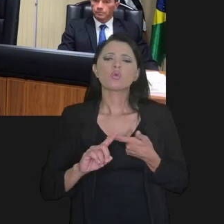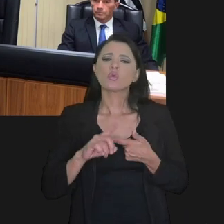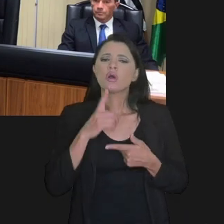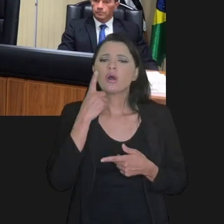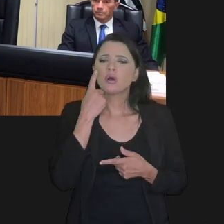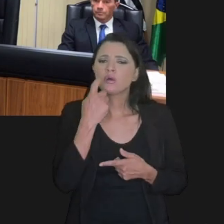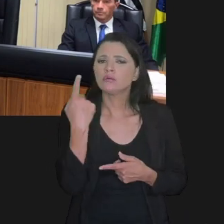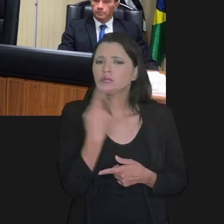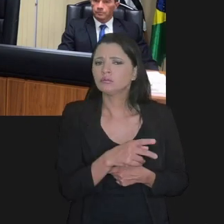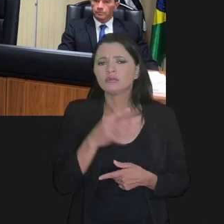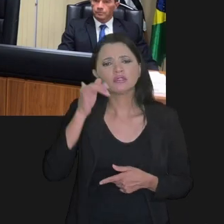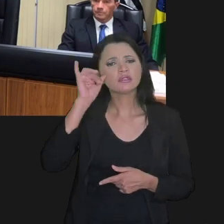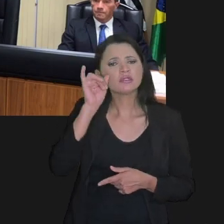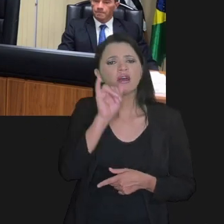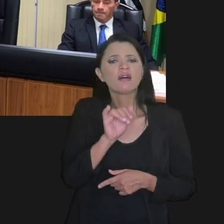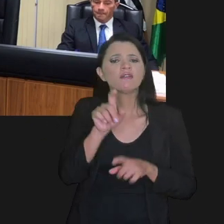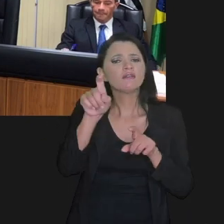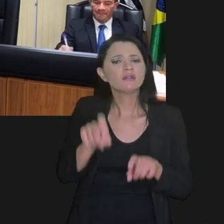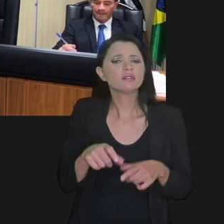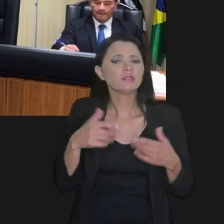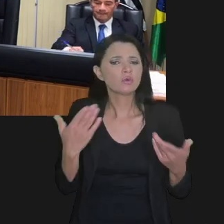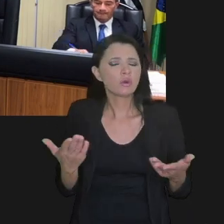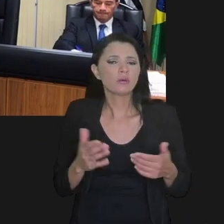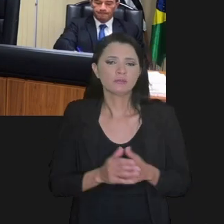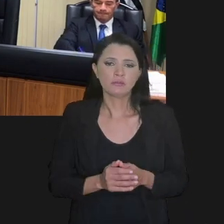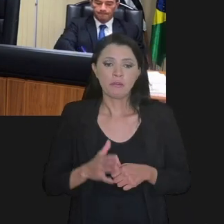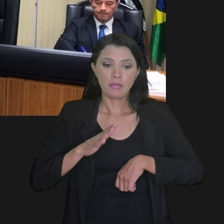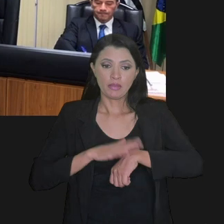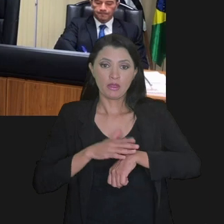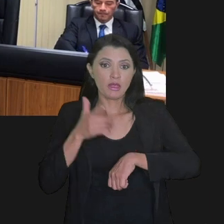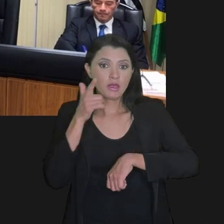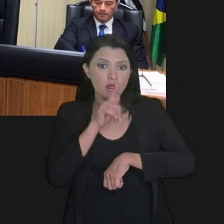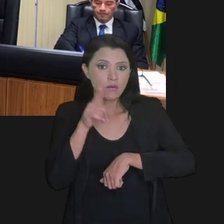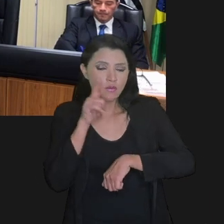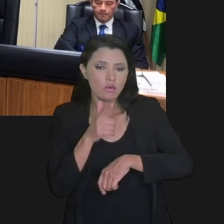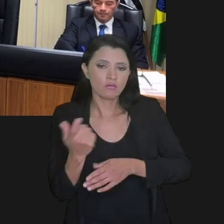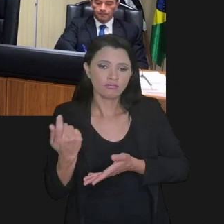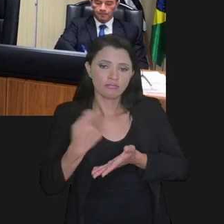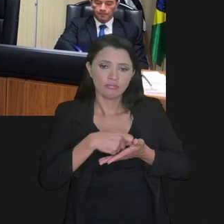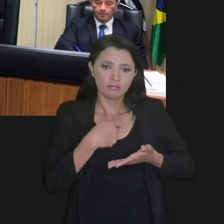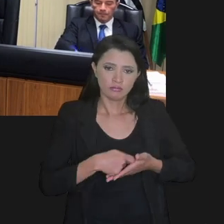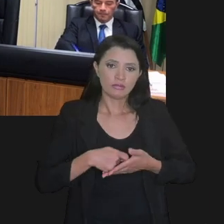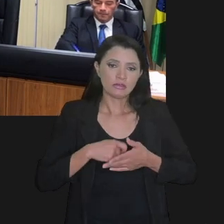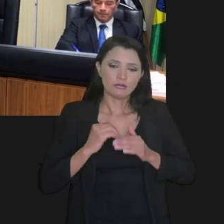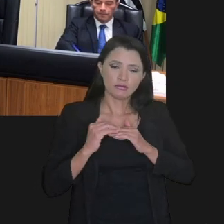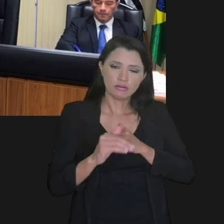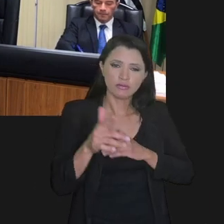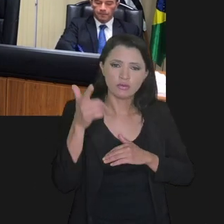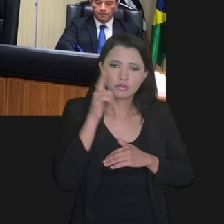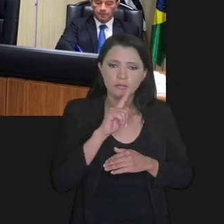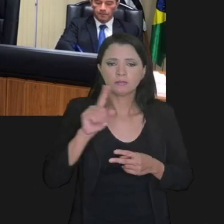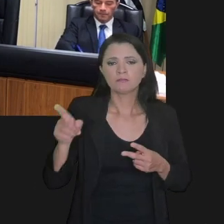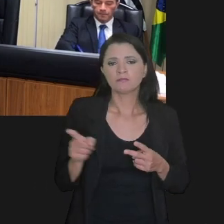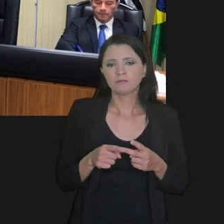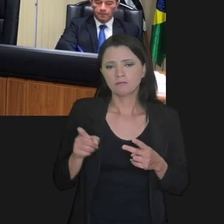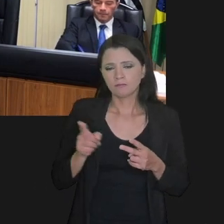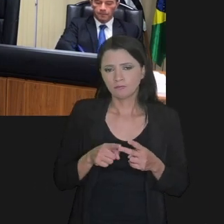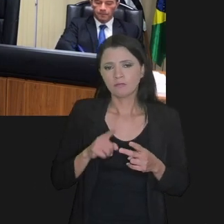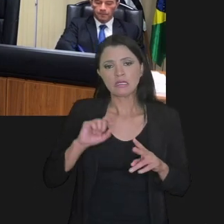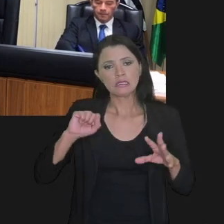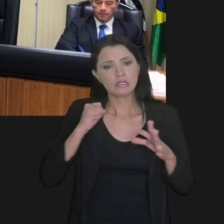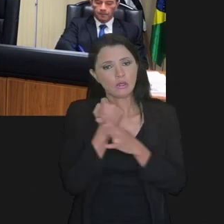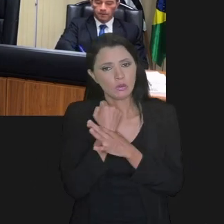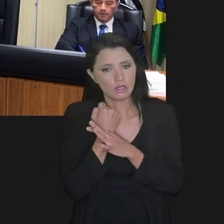instituto. E quais são os interesses da Fazenda Nacional? Primeiro, ganho de tempo, arrecadação mais célebre.